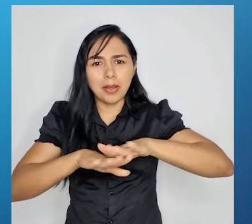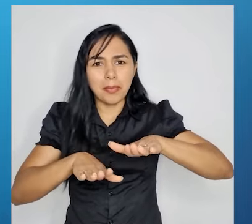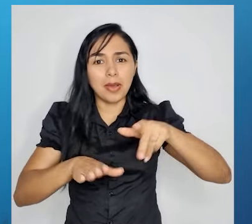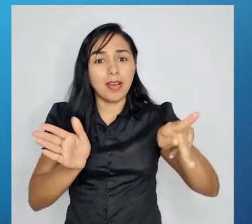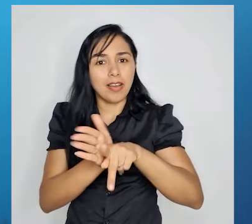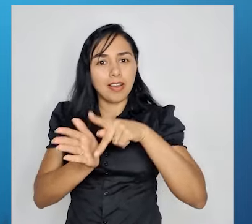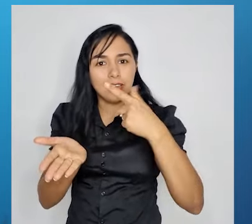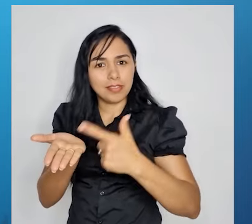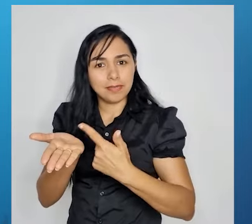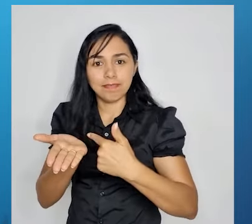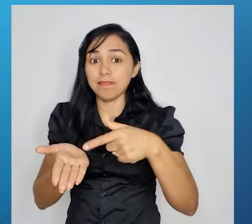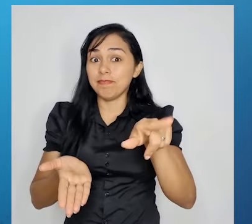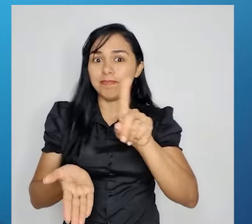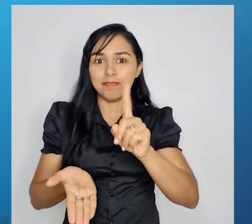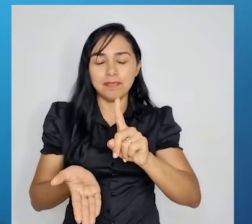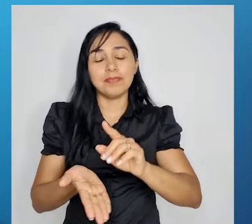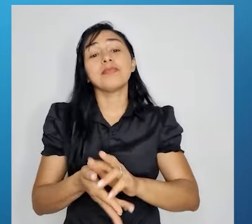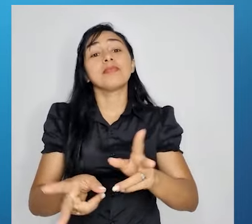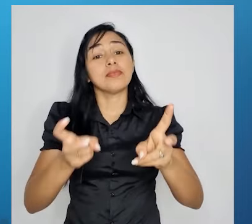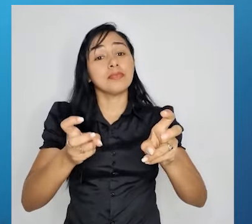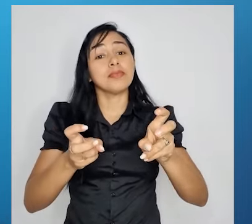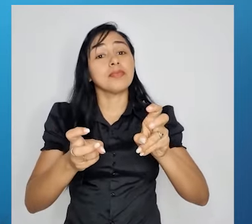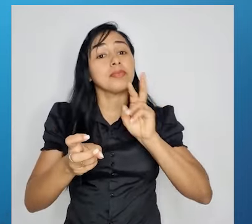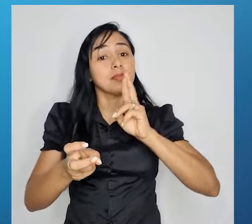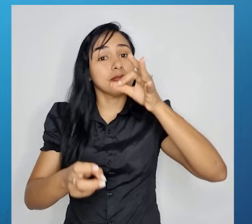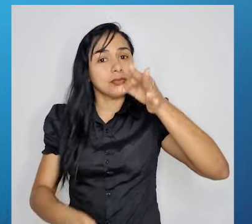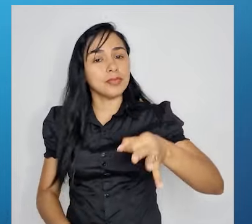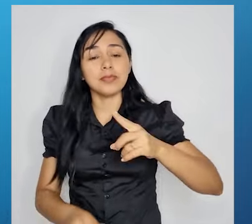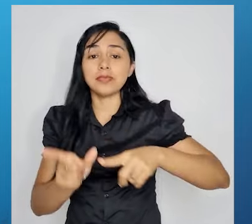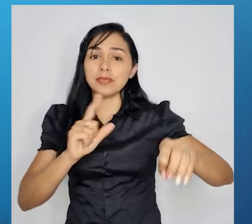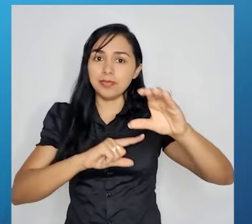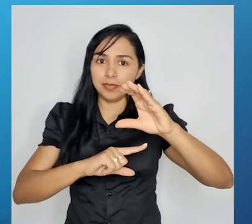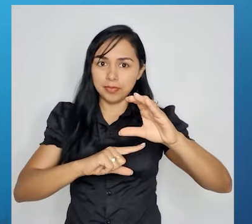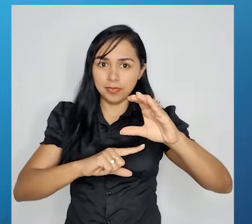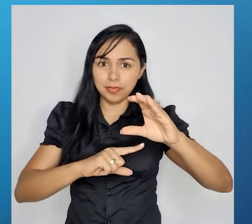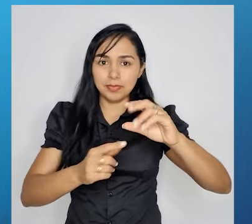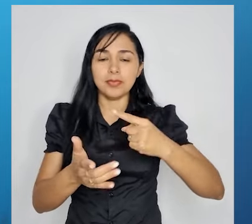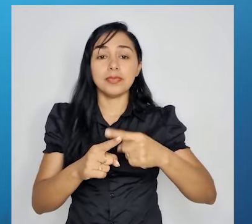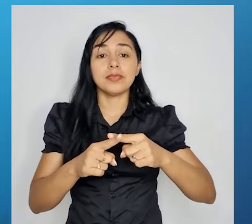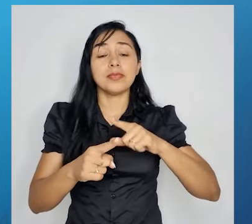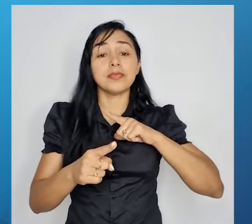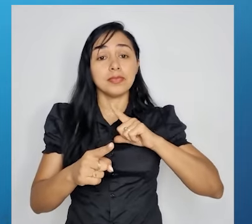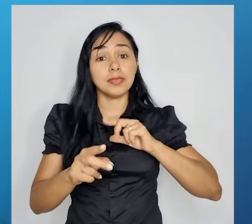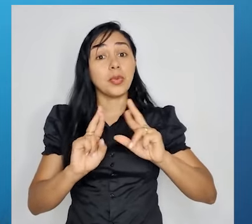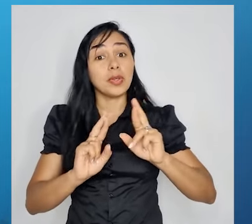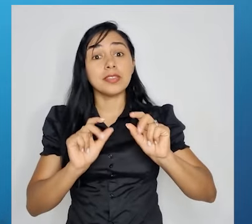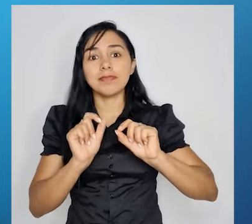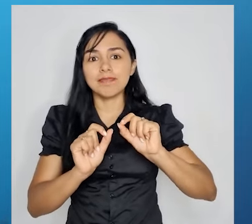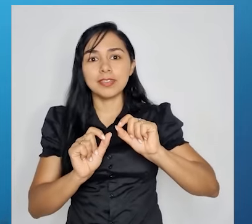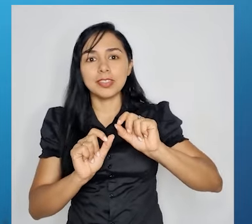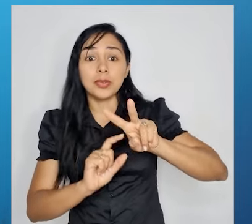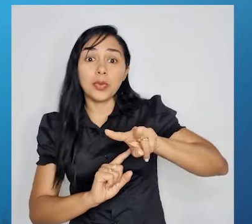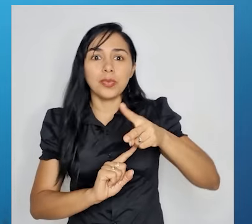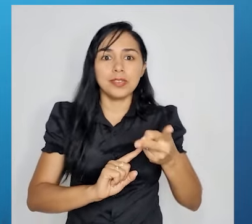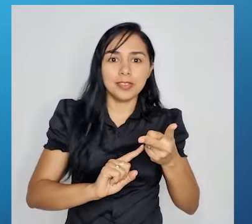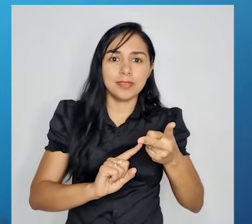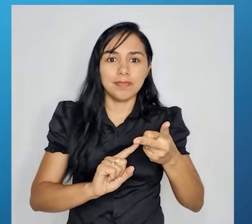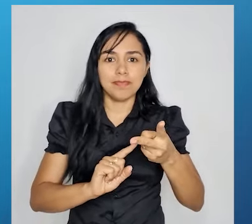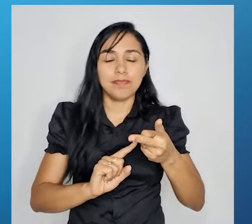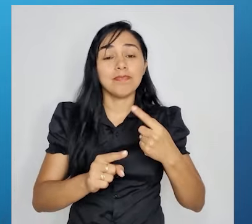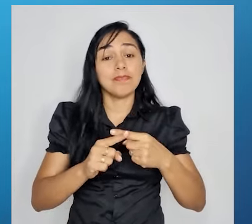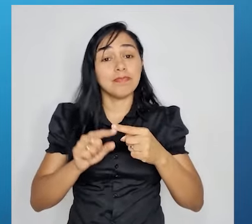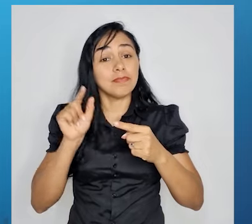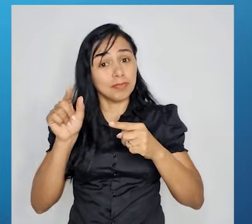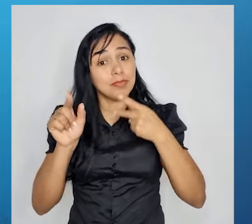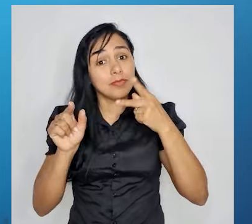livros. Logo, a alternativa correta é a letra C, né? Está tendo uma relação de contradição. Por quê? Porque ele falou que